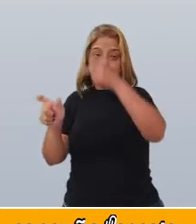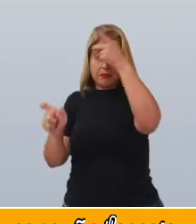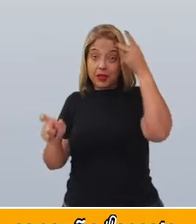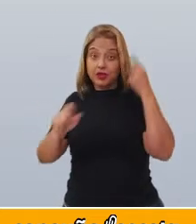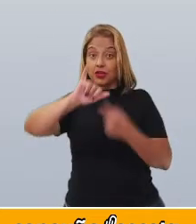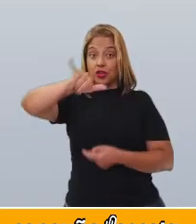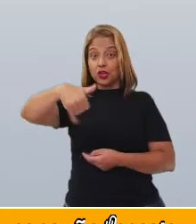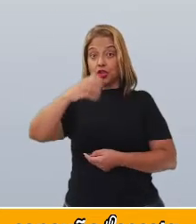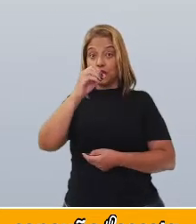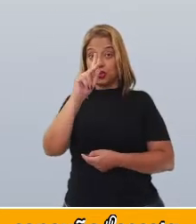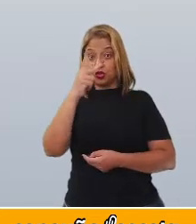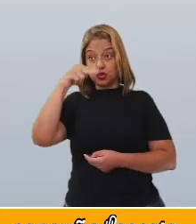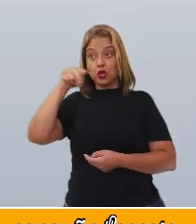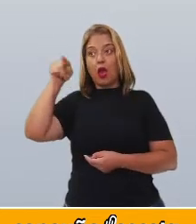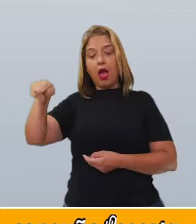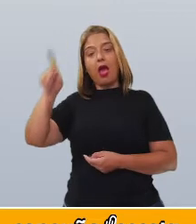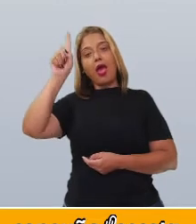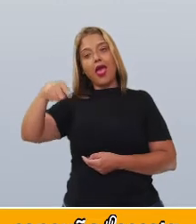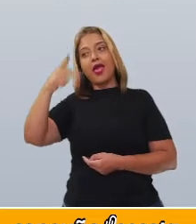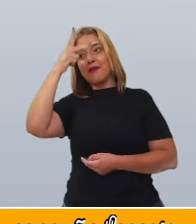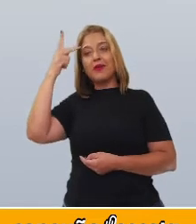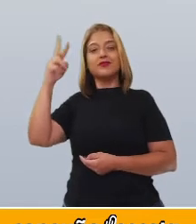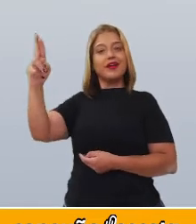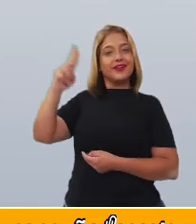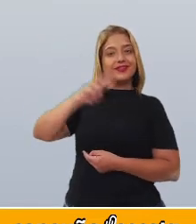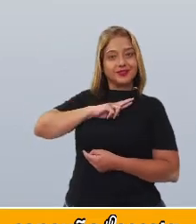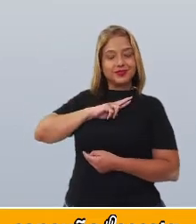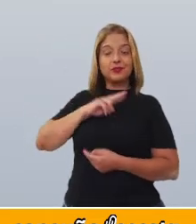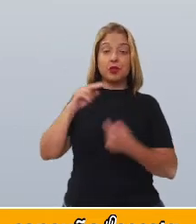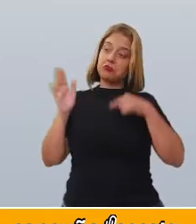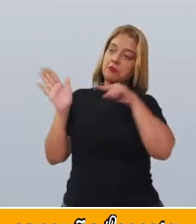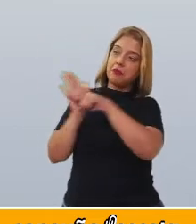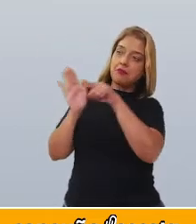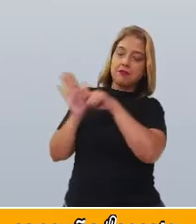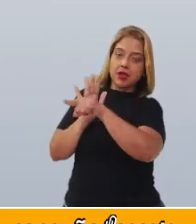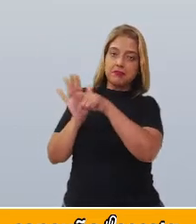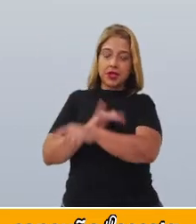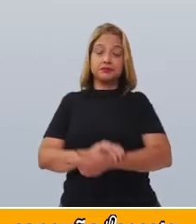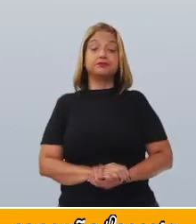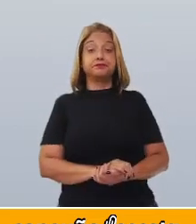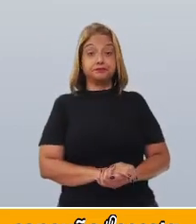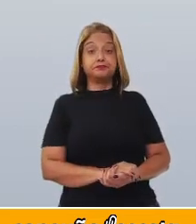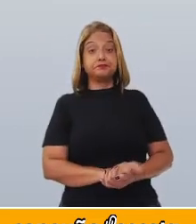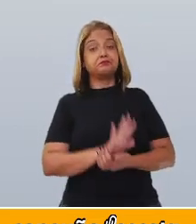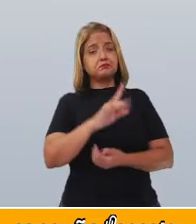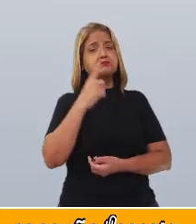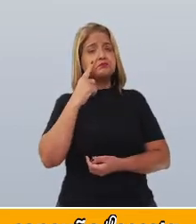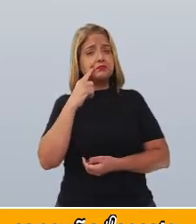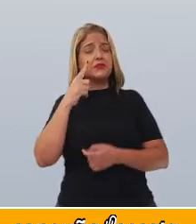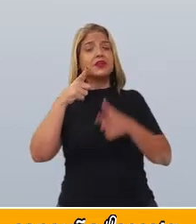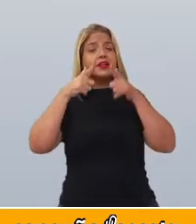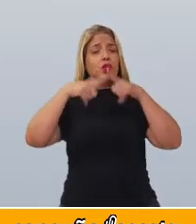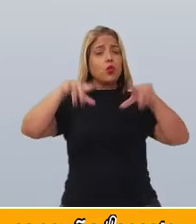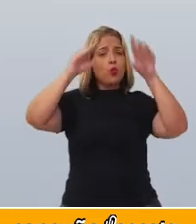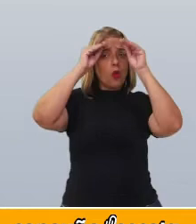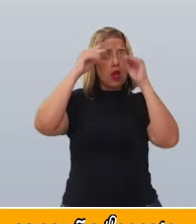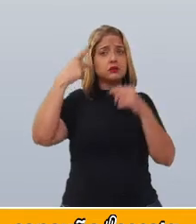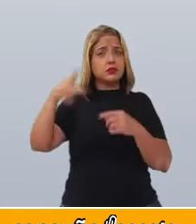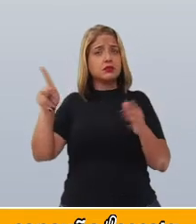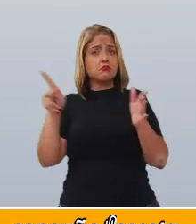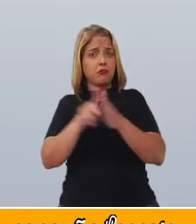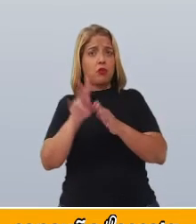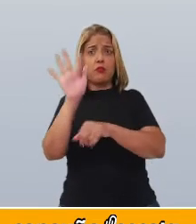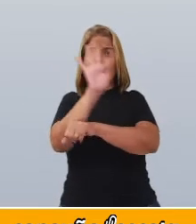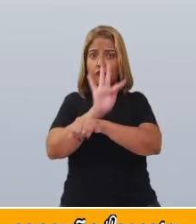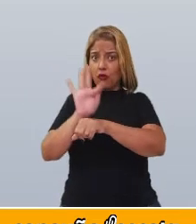o entrevistado. Vocês conseguiram perceber que a linguagem empregada aqui é uma linguagem mais formal? Eles